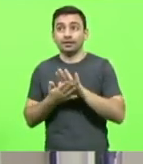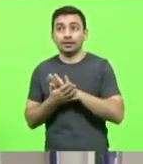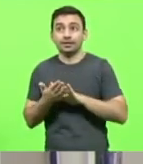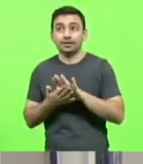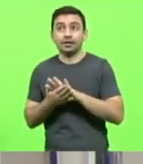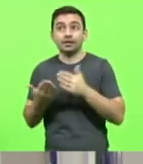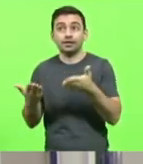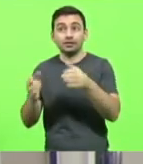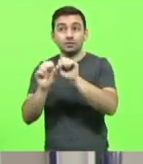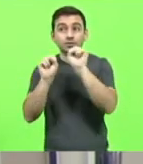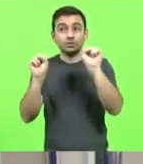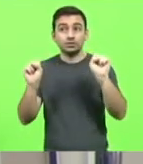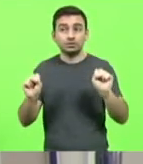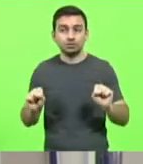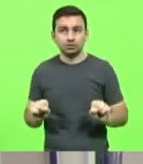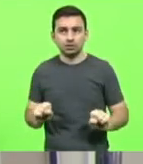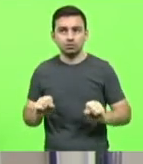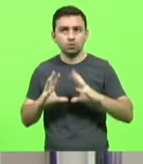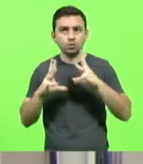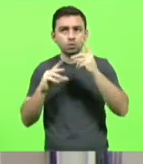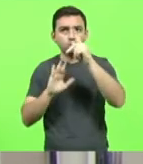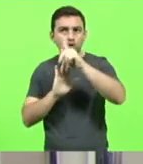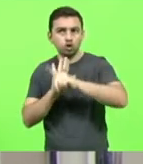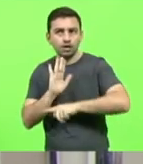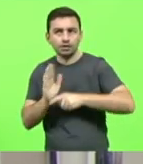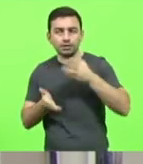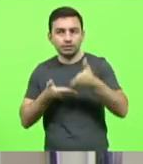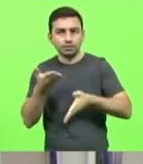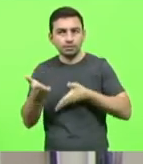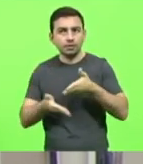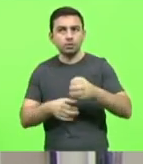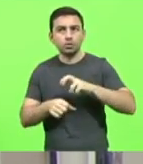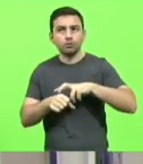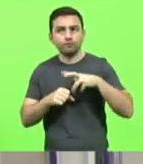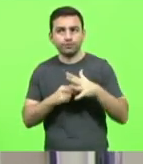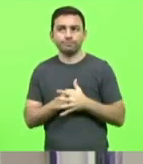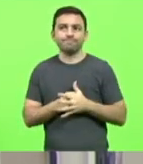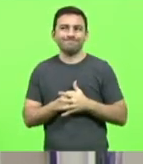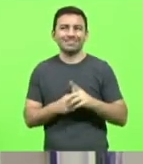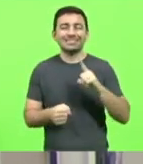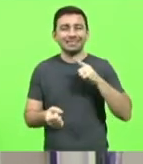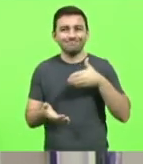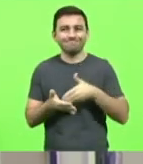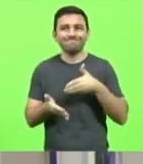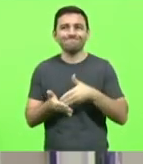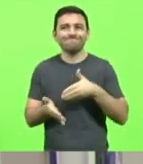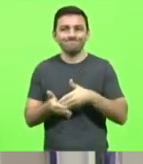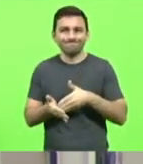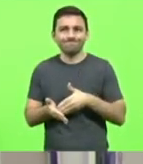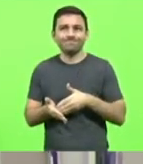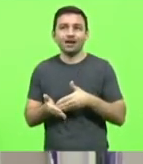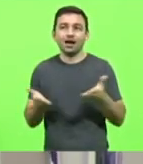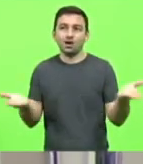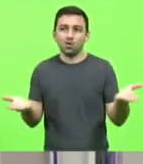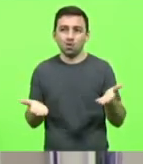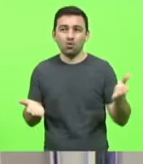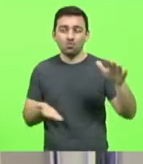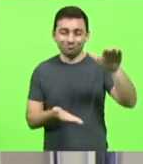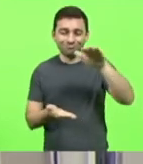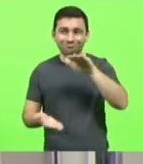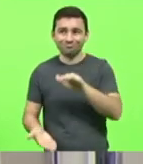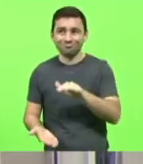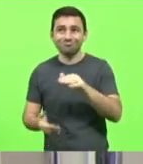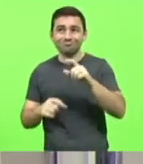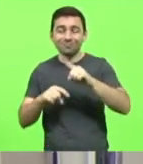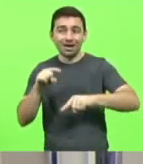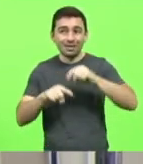sistema de todo o projeto de tratamento de COVID. Nós temos uma limitação nesse momento muito grande de abastecimento de medicamento,